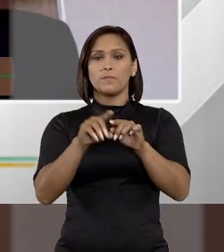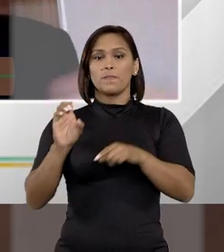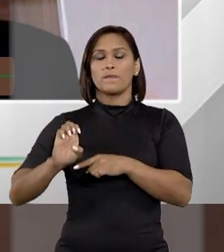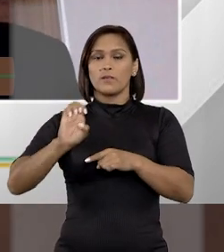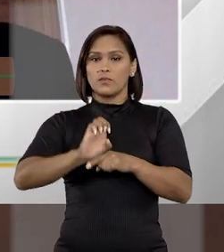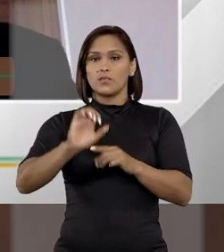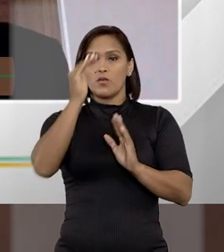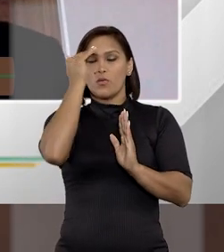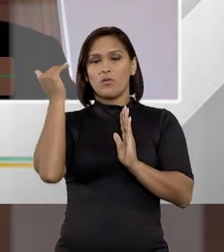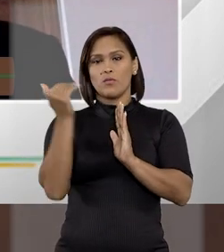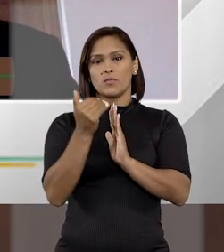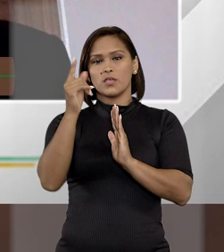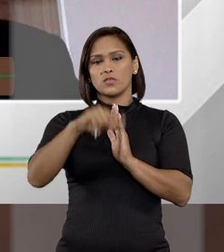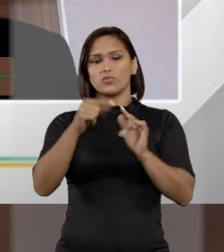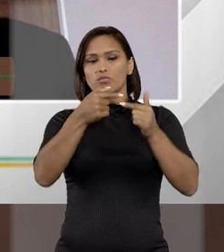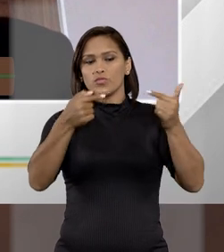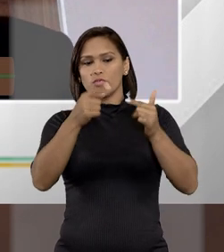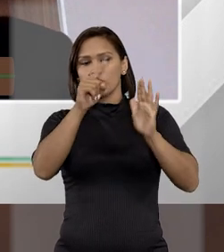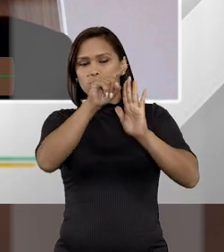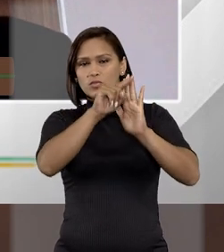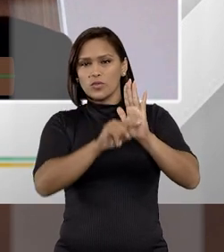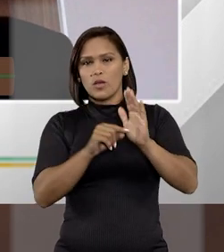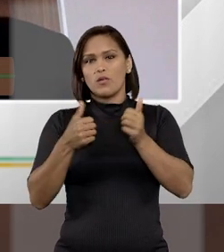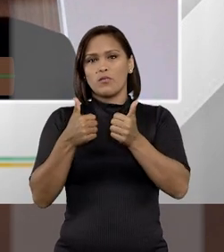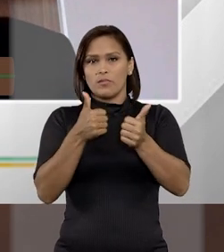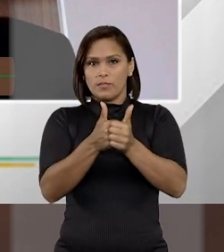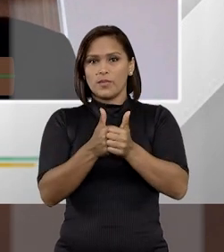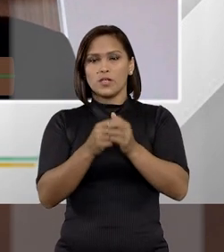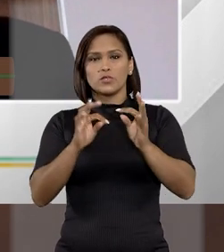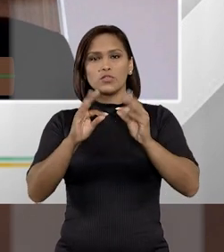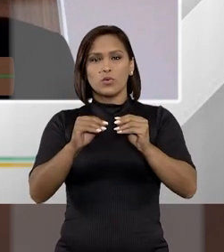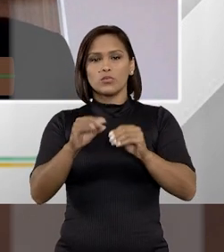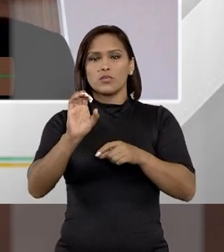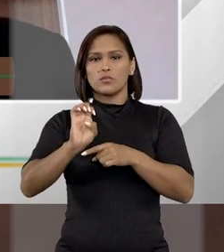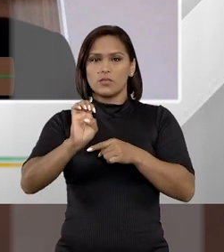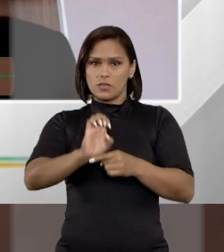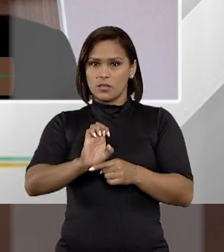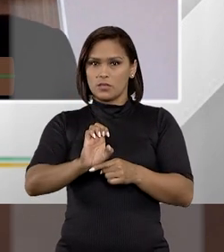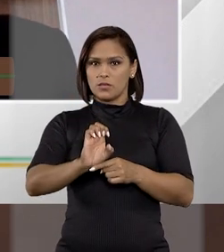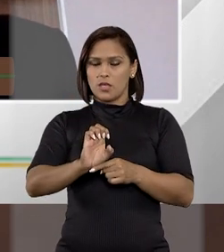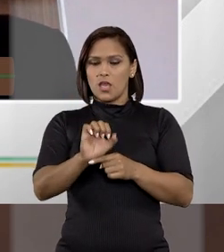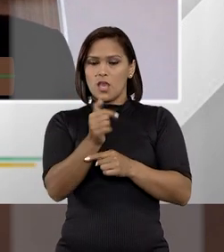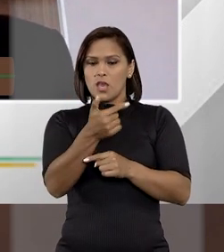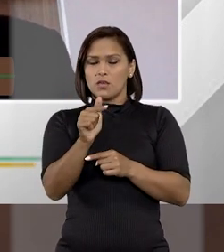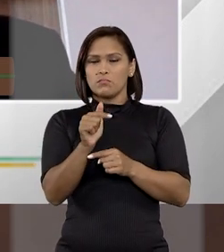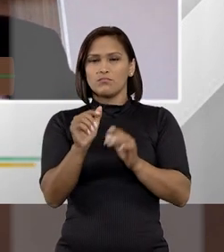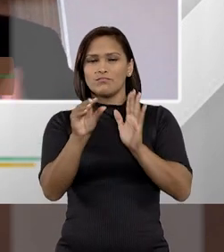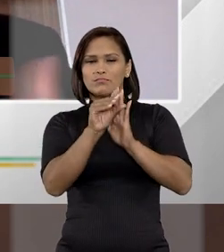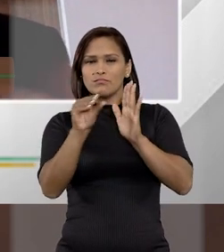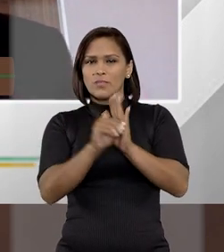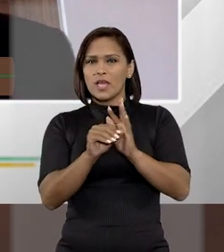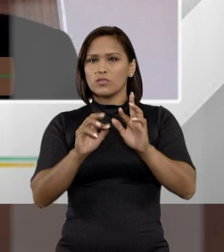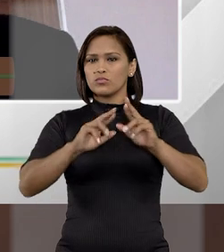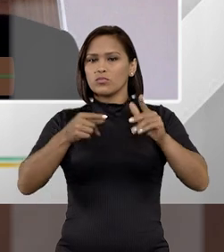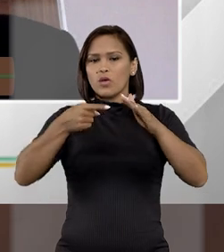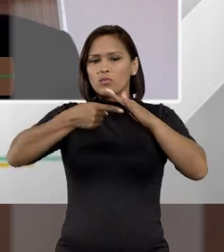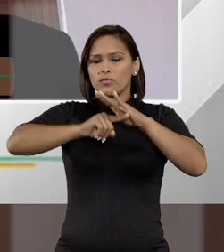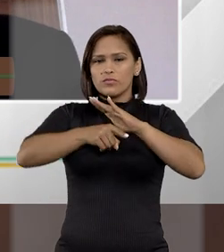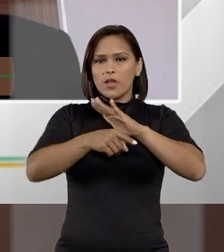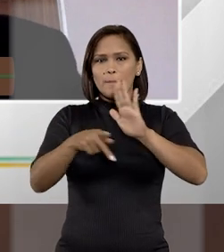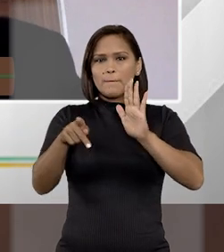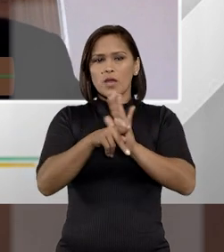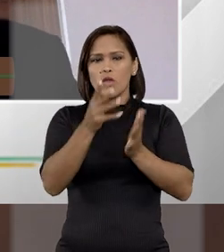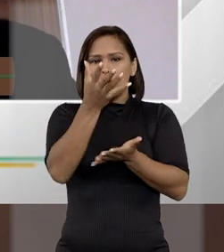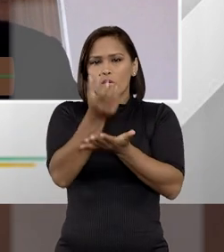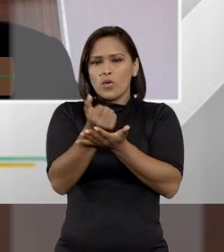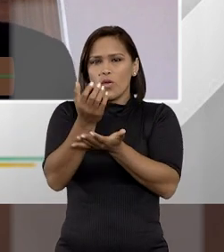Estado é que tem obrigação, de acordo com essa corrente doutrinária, de, por meio de métodos não invasivos,